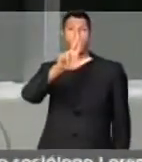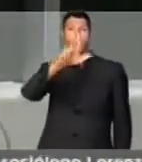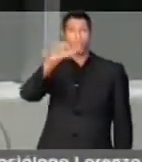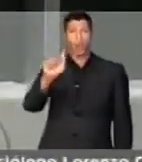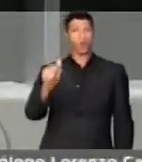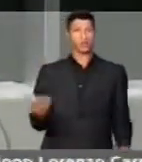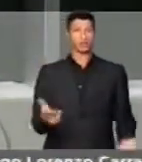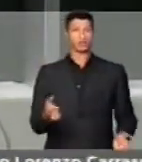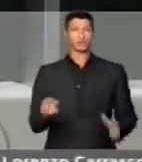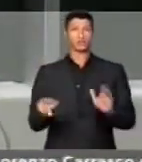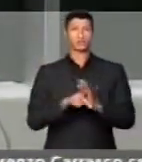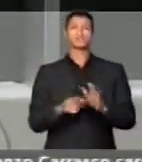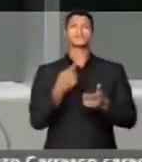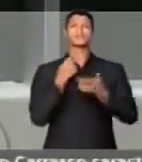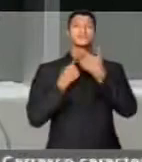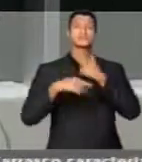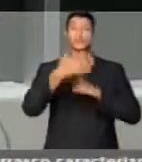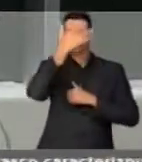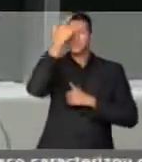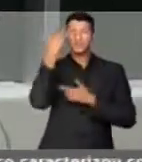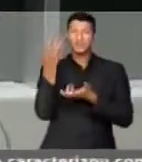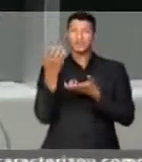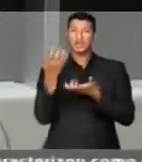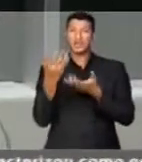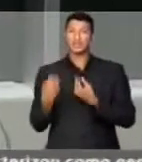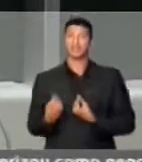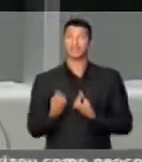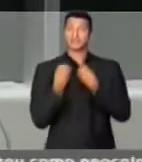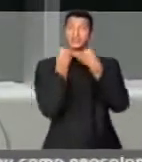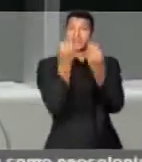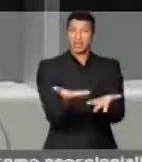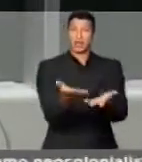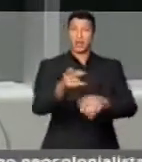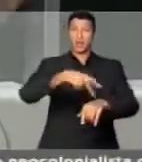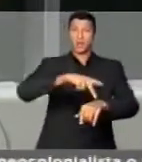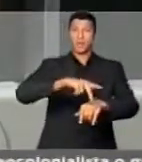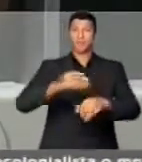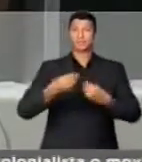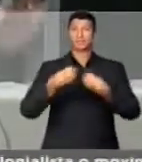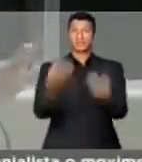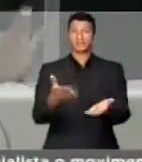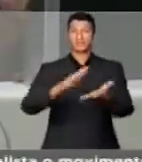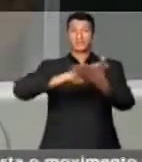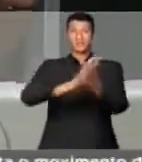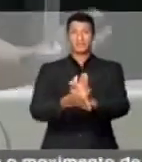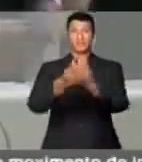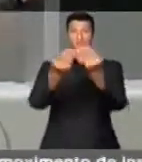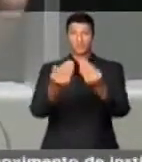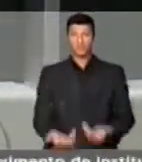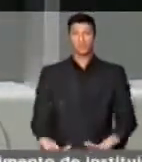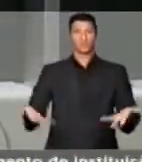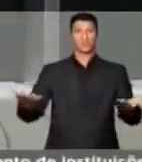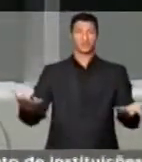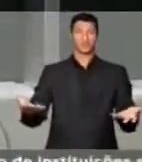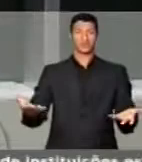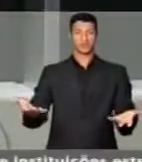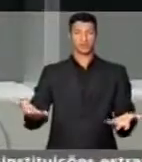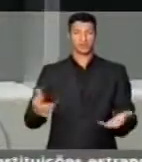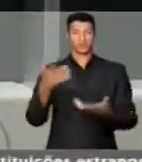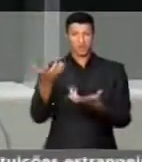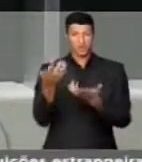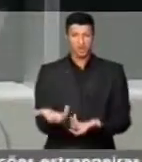pretensões daqueles que querem entregar esse país, querem destruir a nação brasileira,